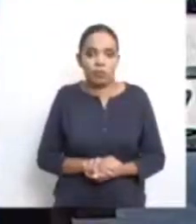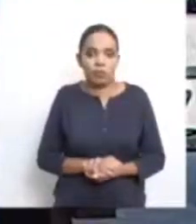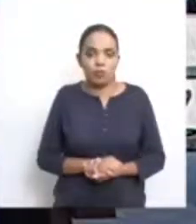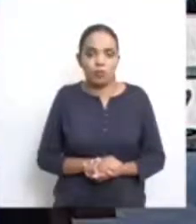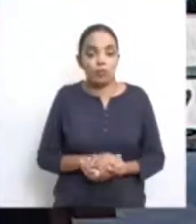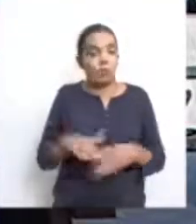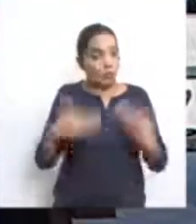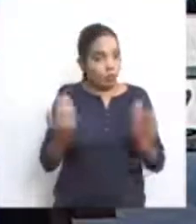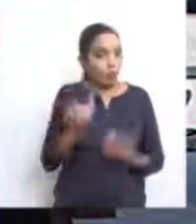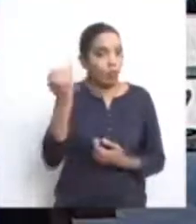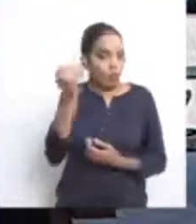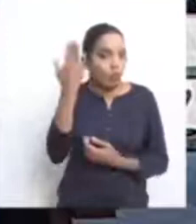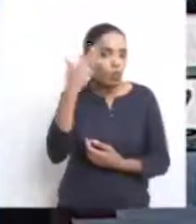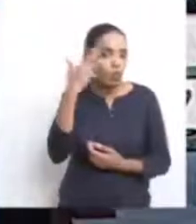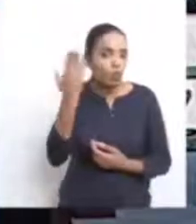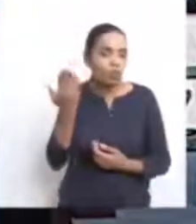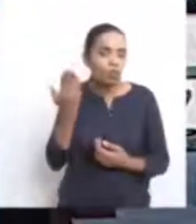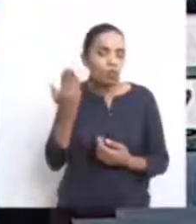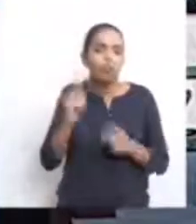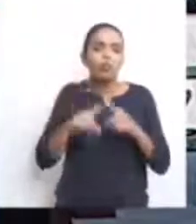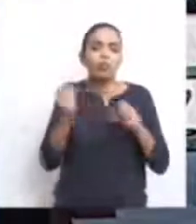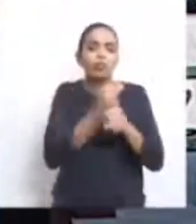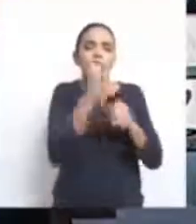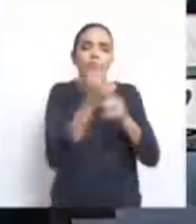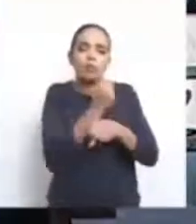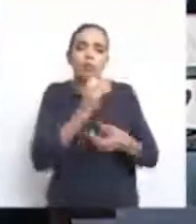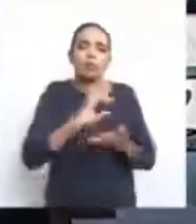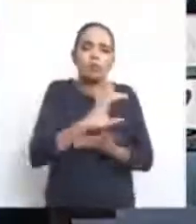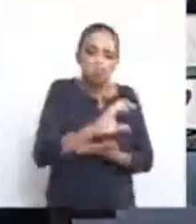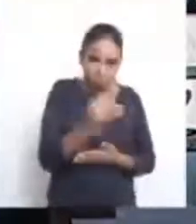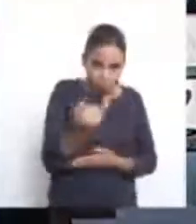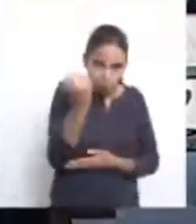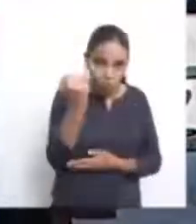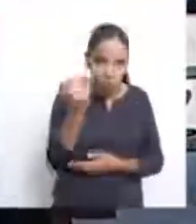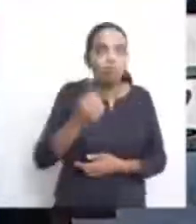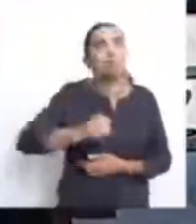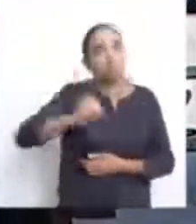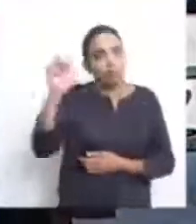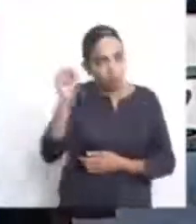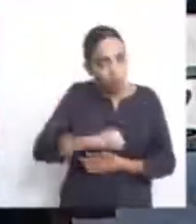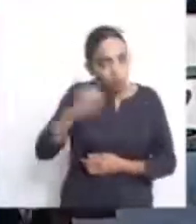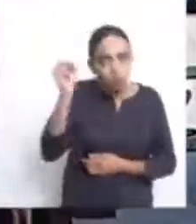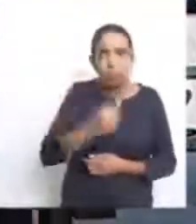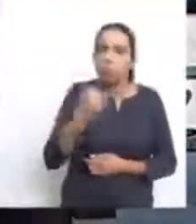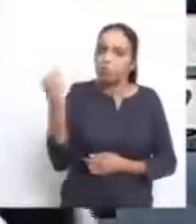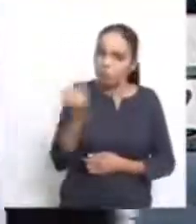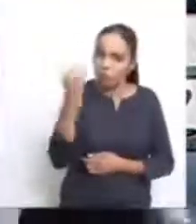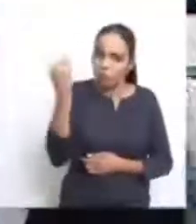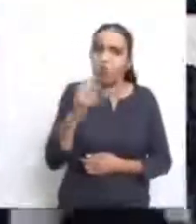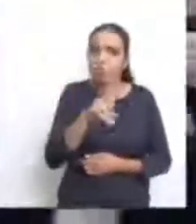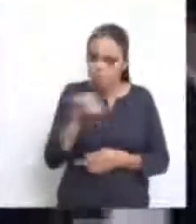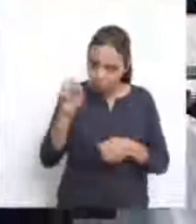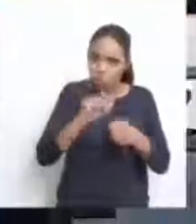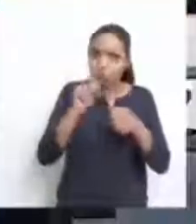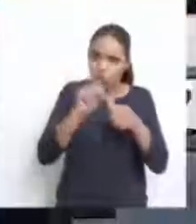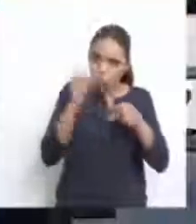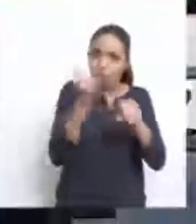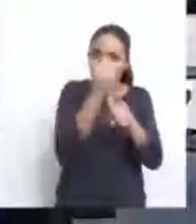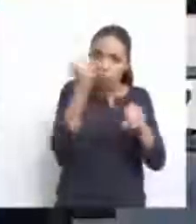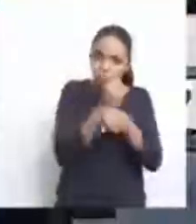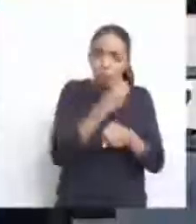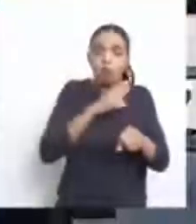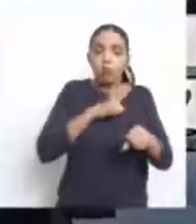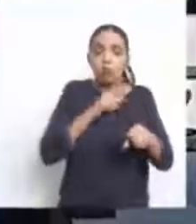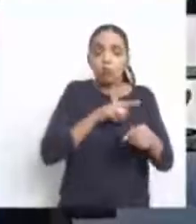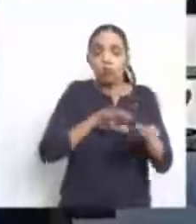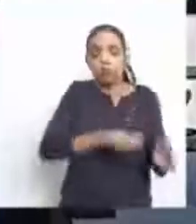Então, isso é importante. E as obras? As obras são importantes? Super importantes as obras. Vamos fazer. Façamos um